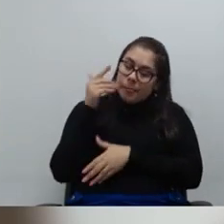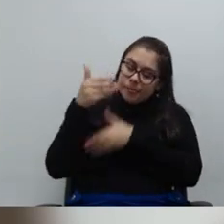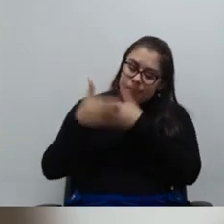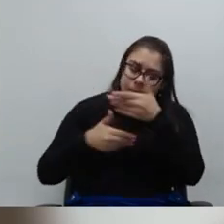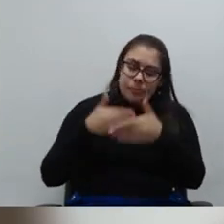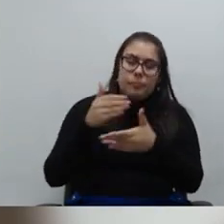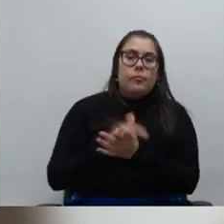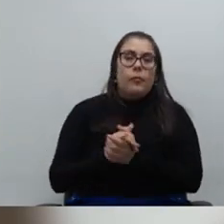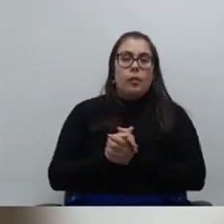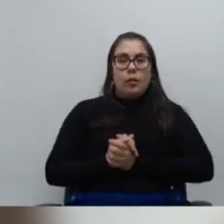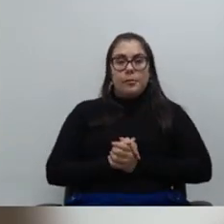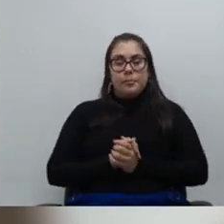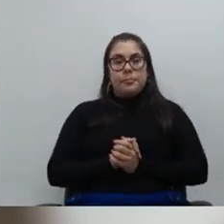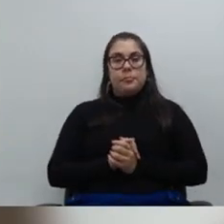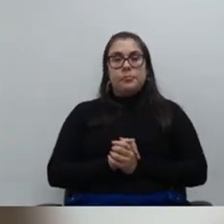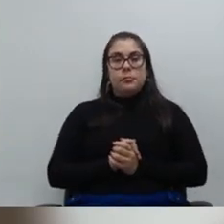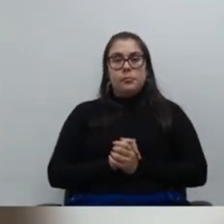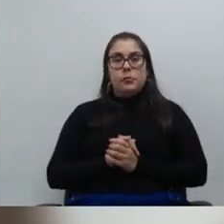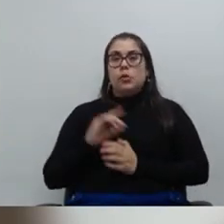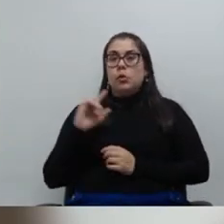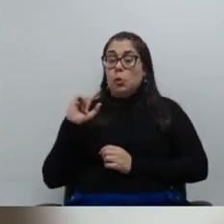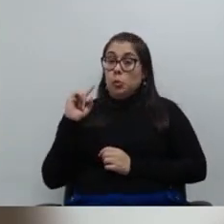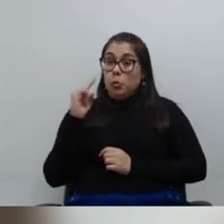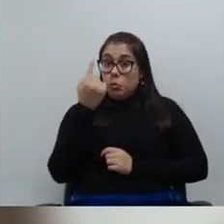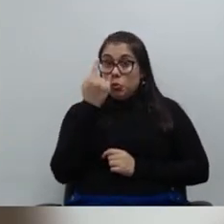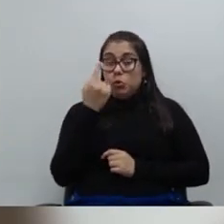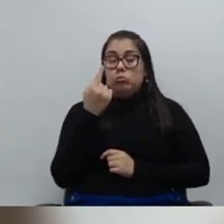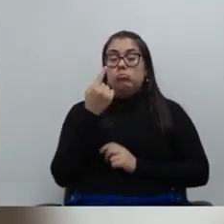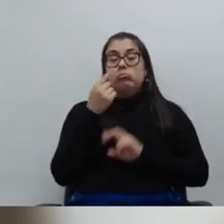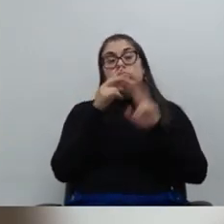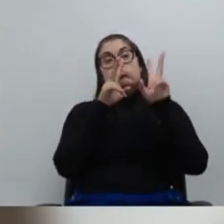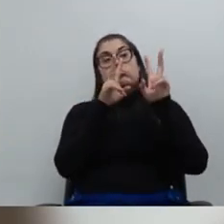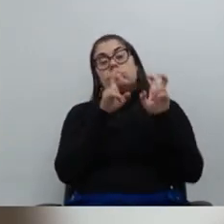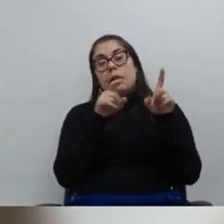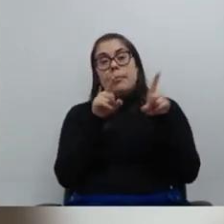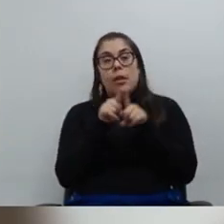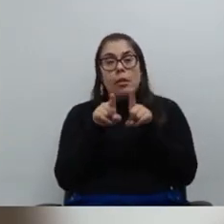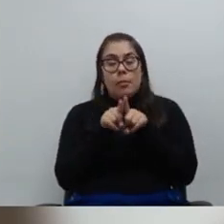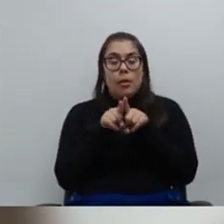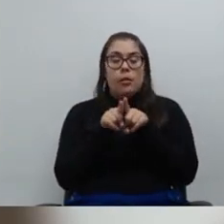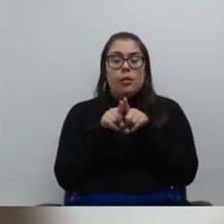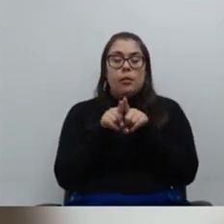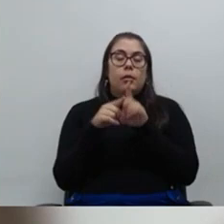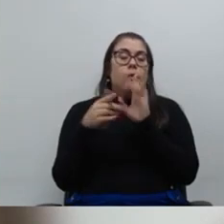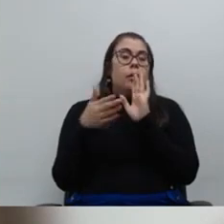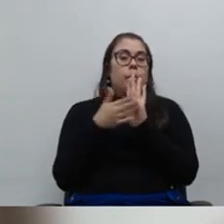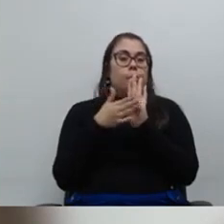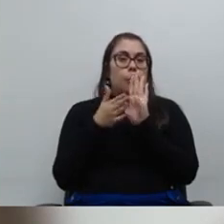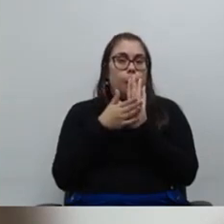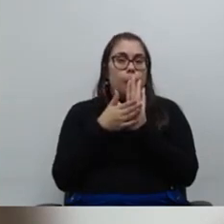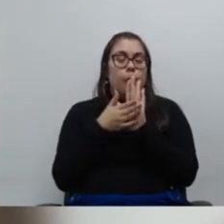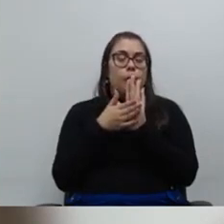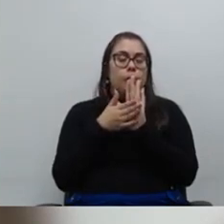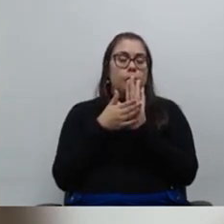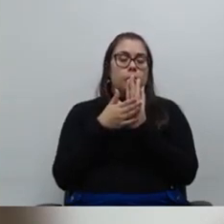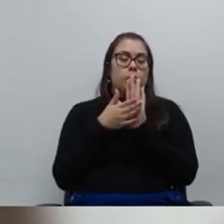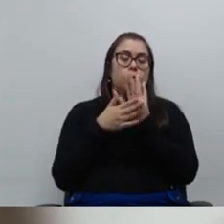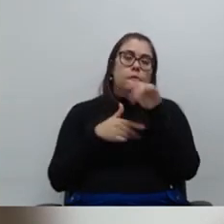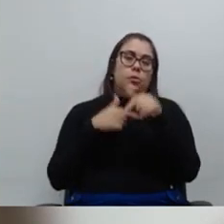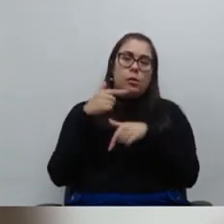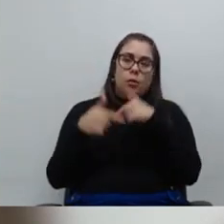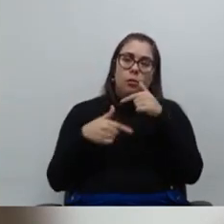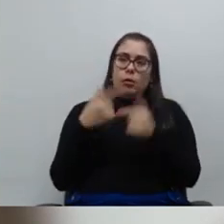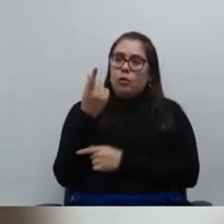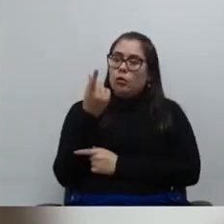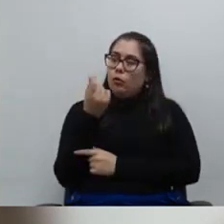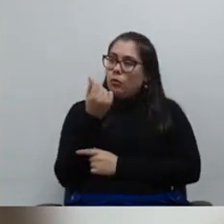E com relação ao último ponto também, nesse sentido, é da proposta também de atualização dos valores